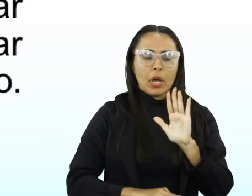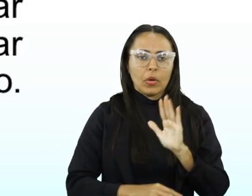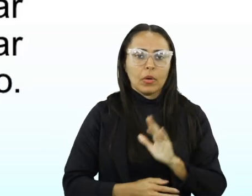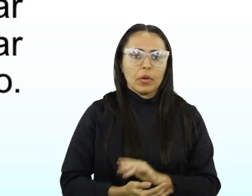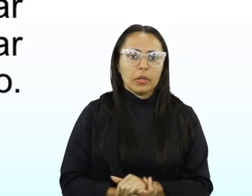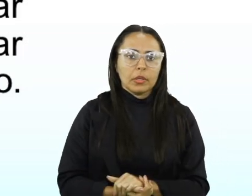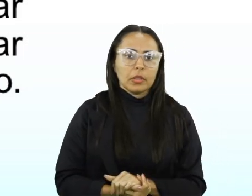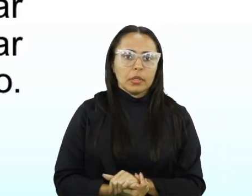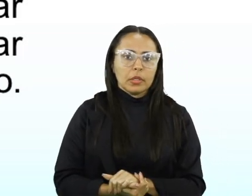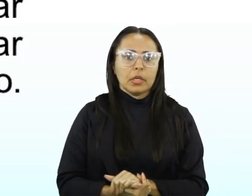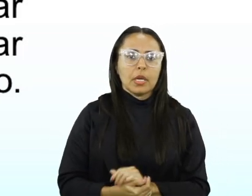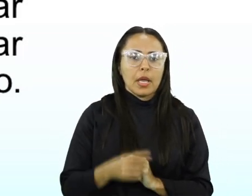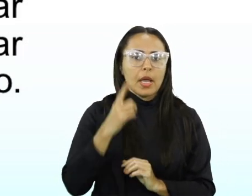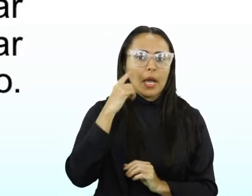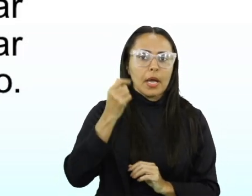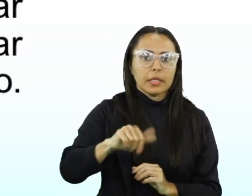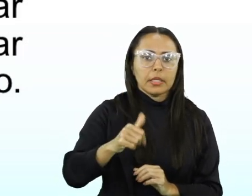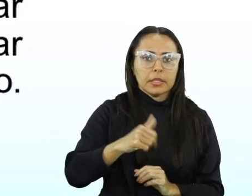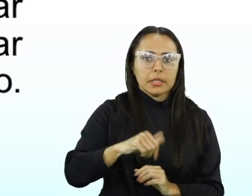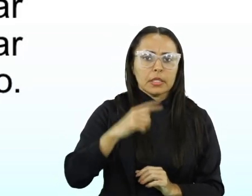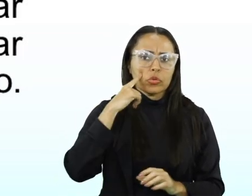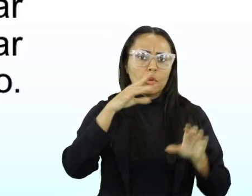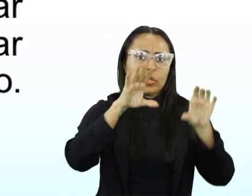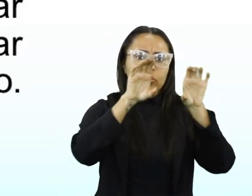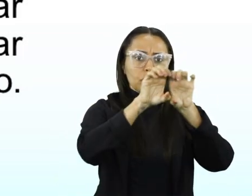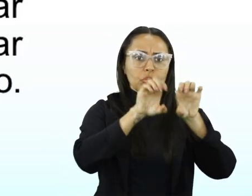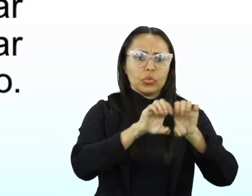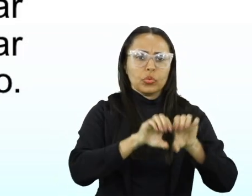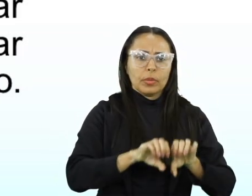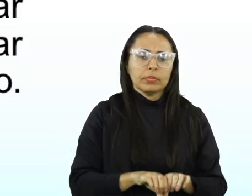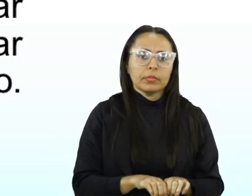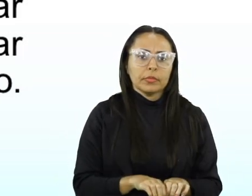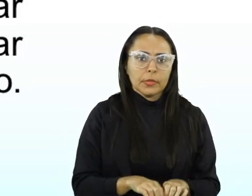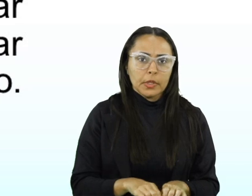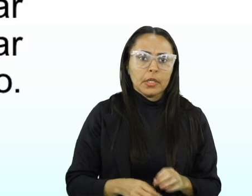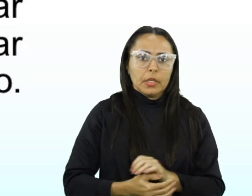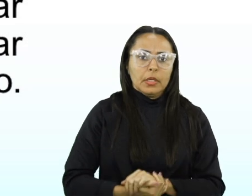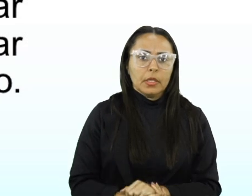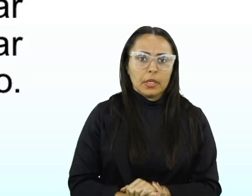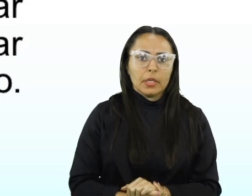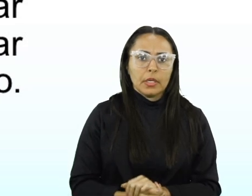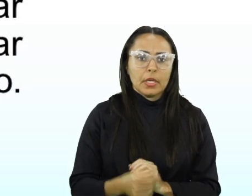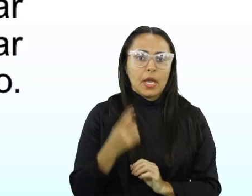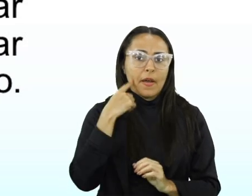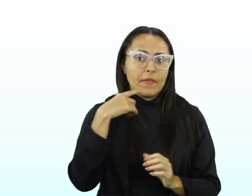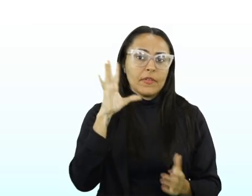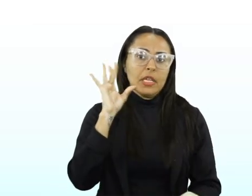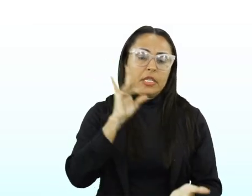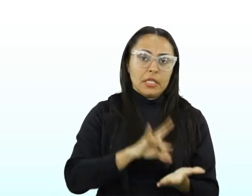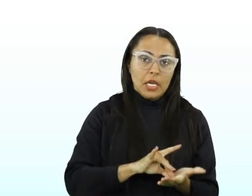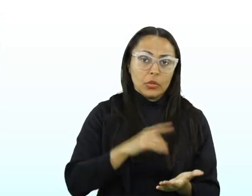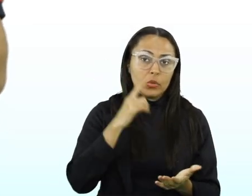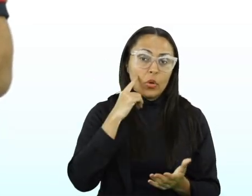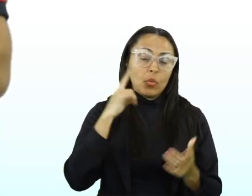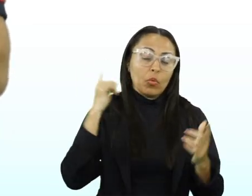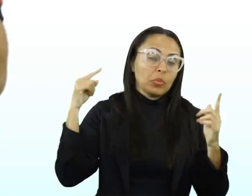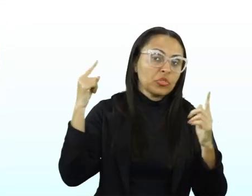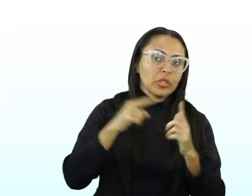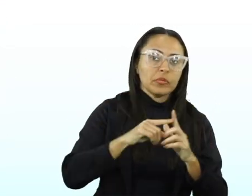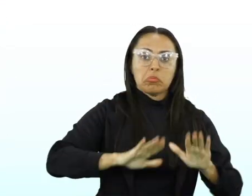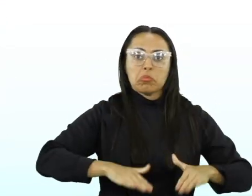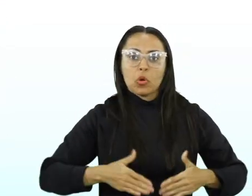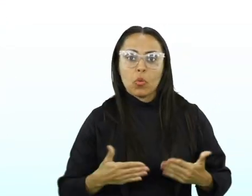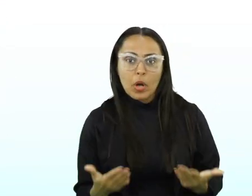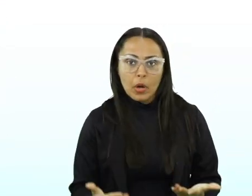tipologia é analisada a partir da sua estrutura, como eu falei, e a finalidade. O seria isso? O objetivo. Qual é objetivo